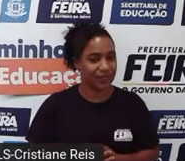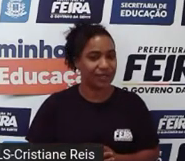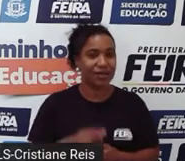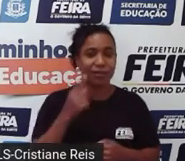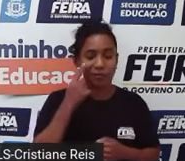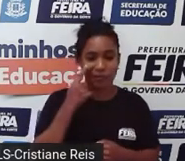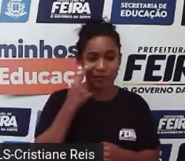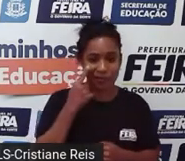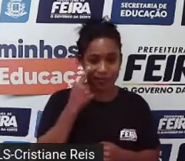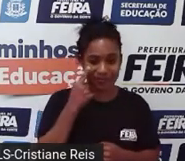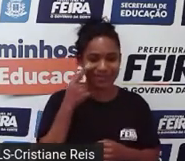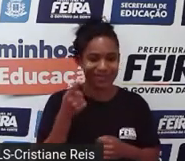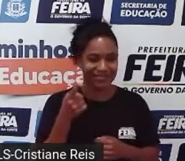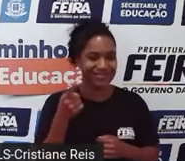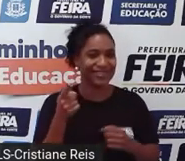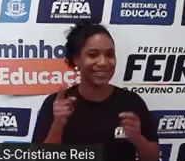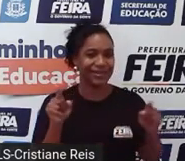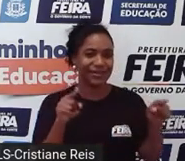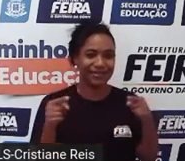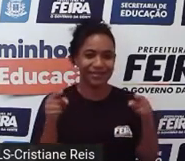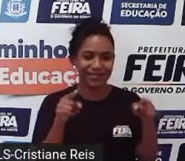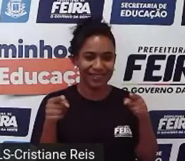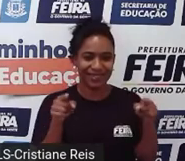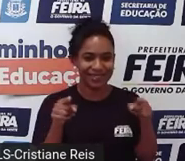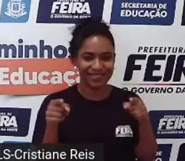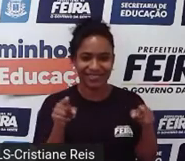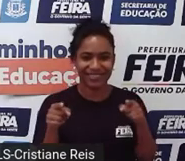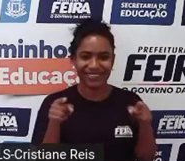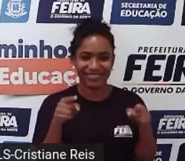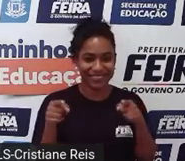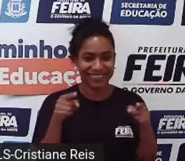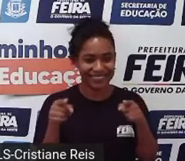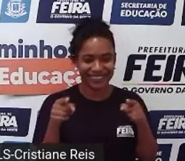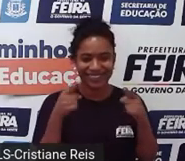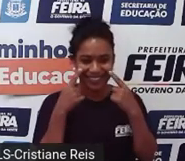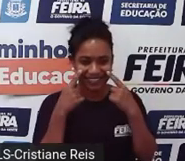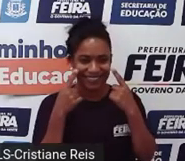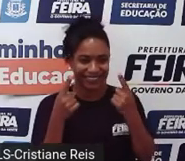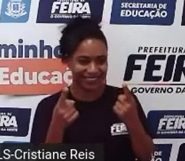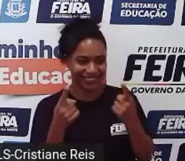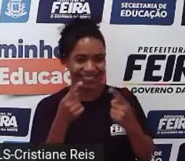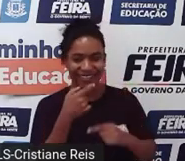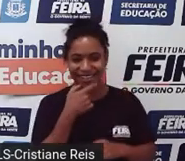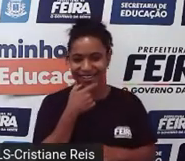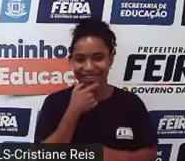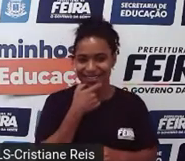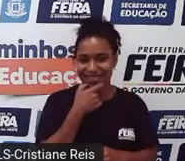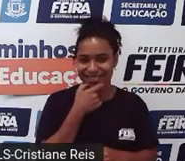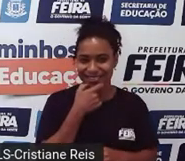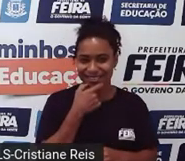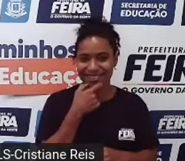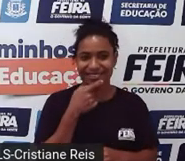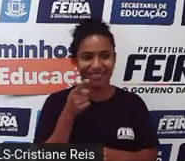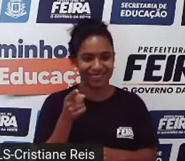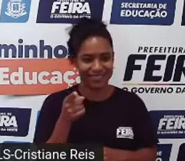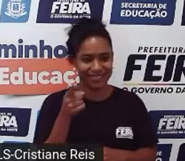refrão da música, não é? What's the weather like today? Look outside the window.